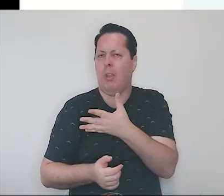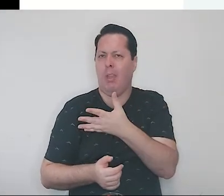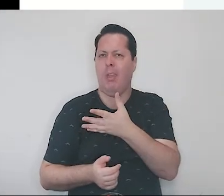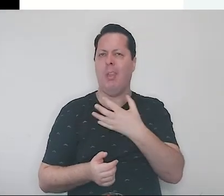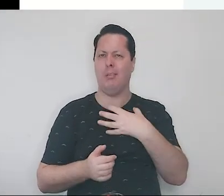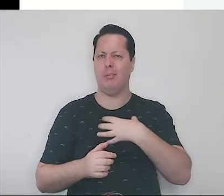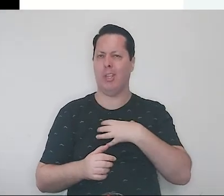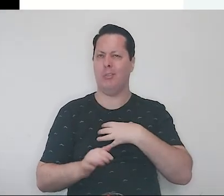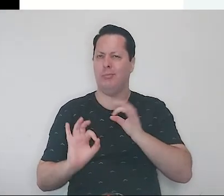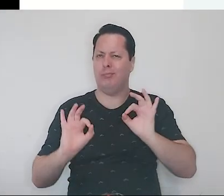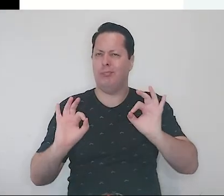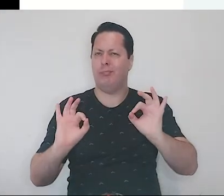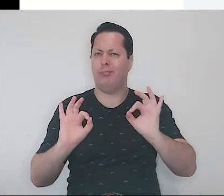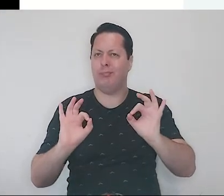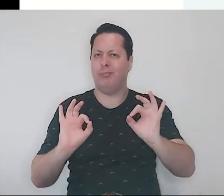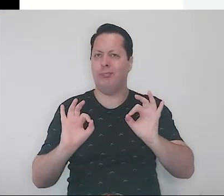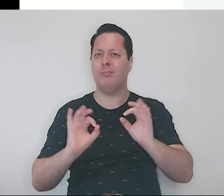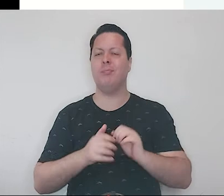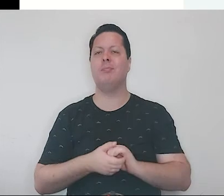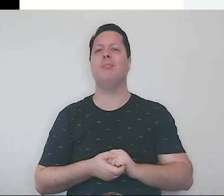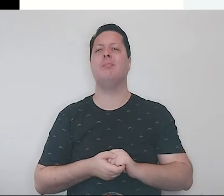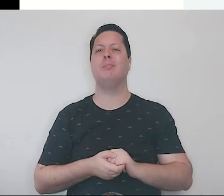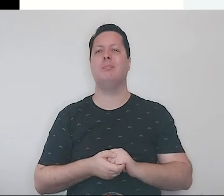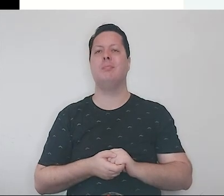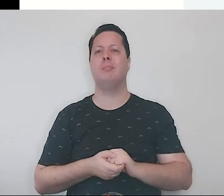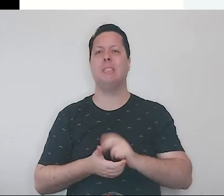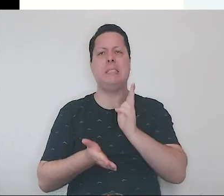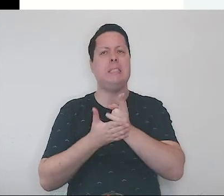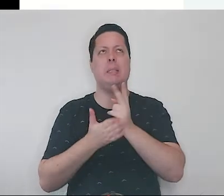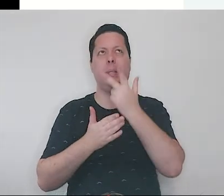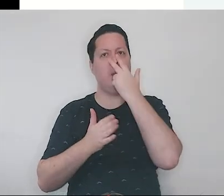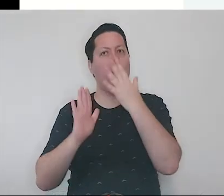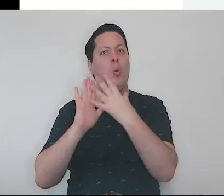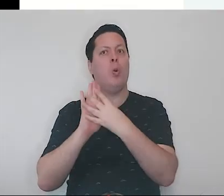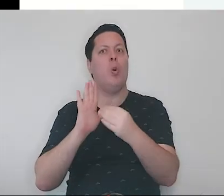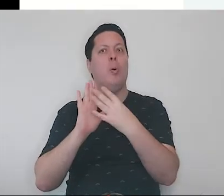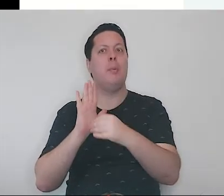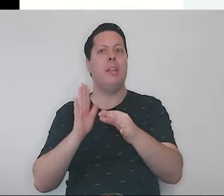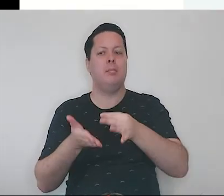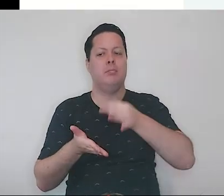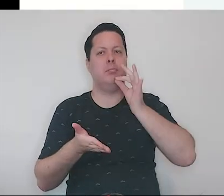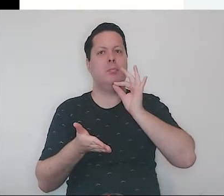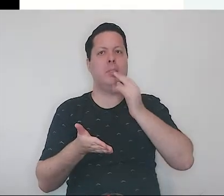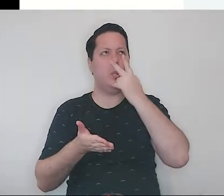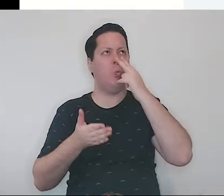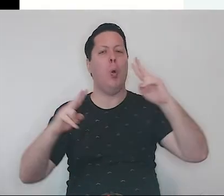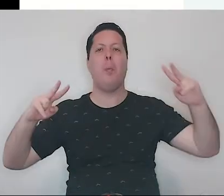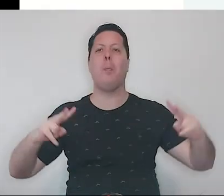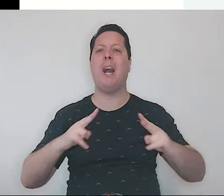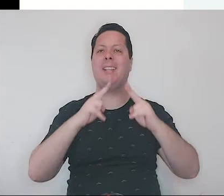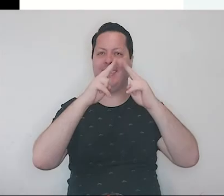modernoso na época, era muito chique, imitando a cafeteria chique de Paris,